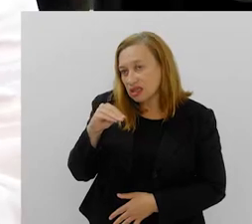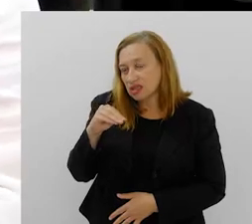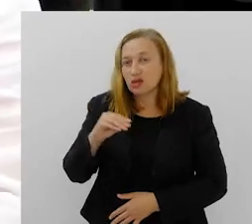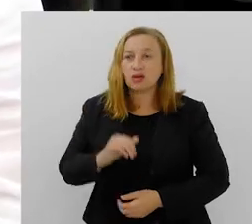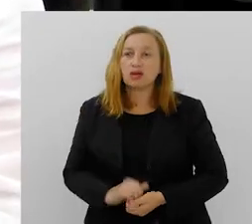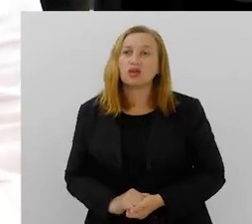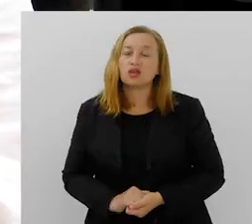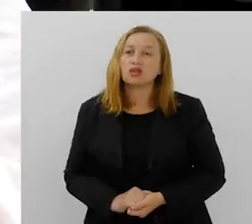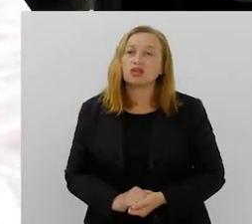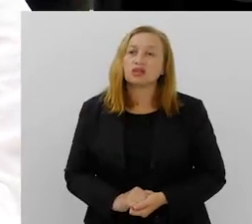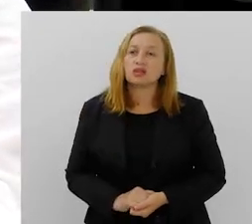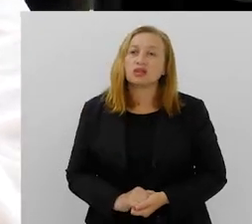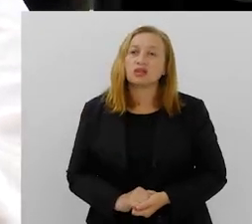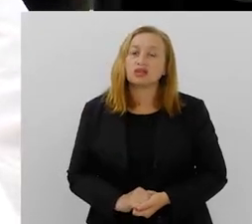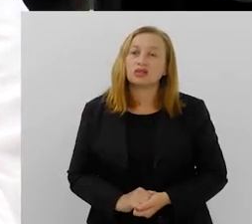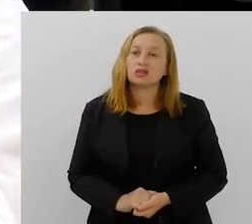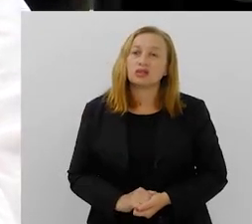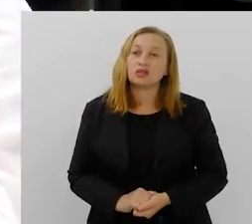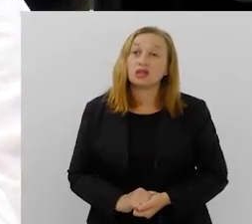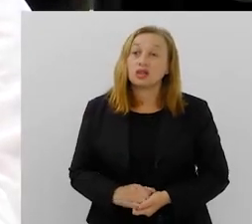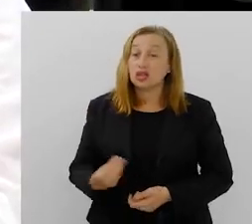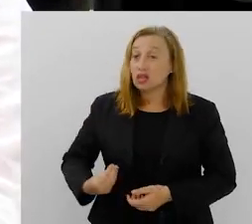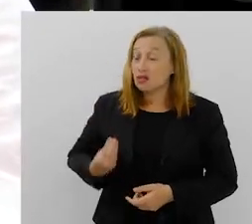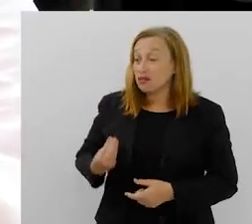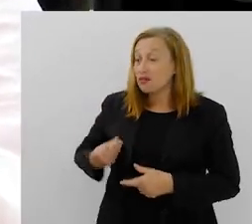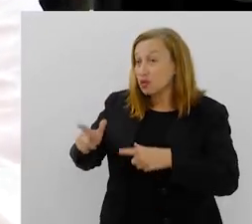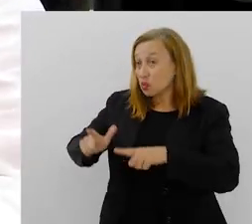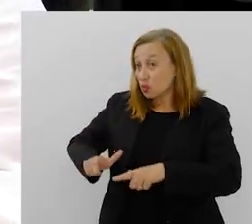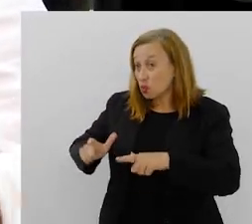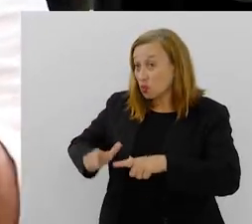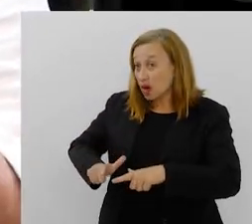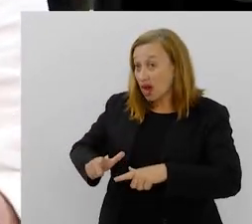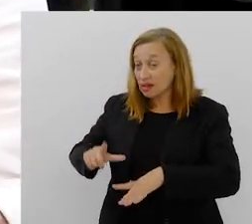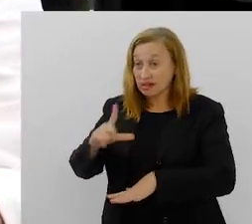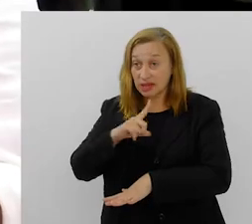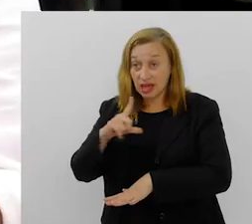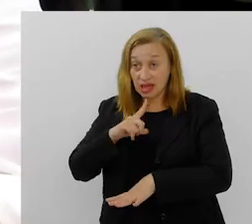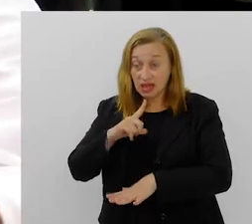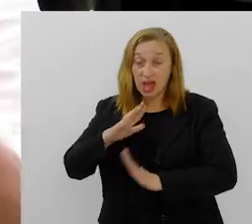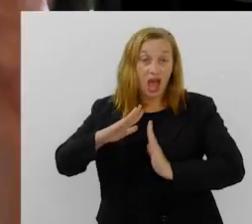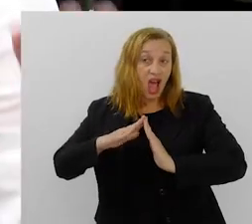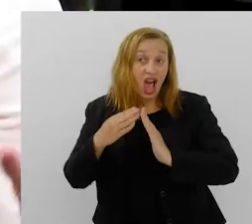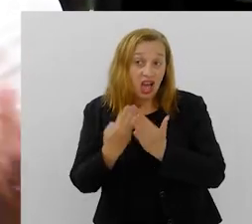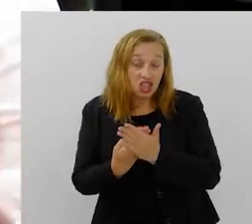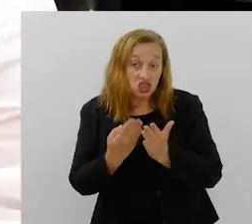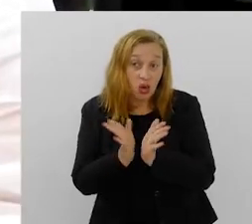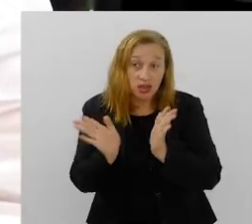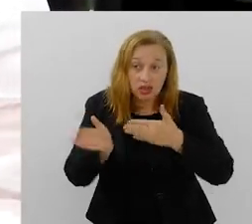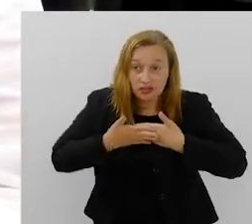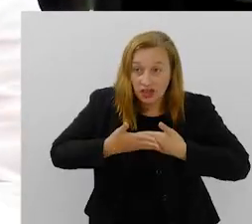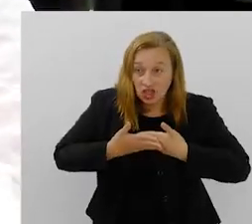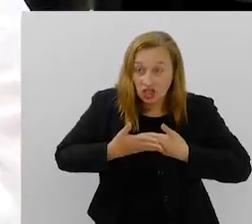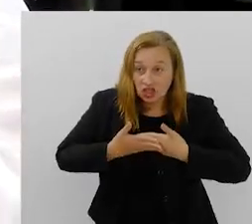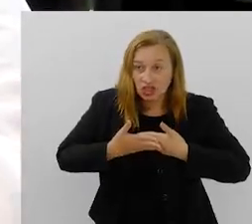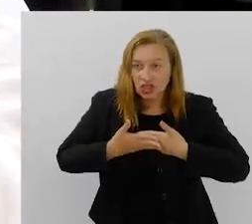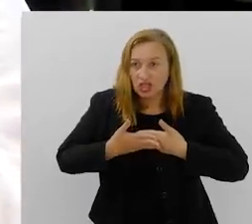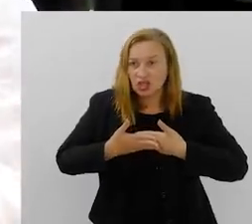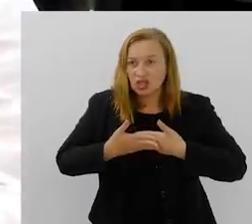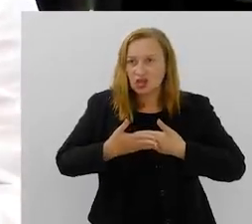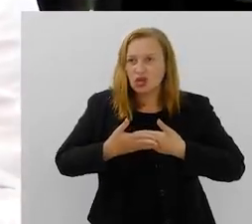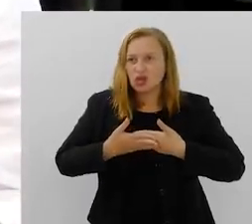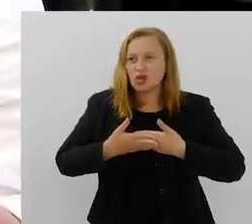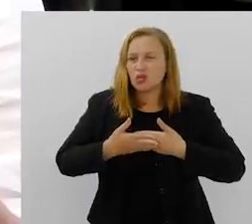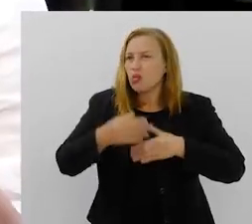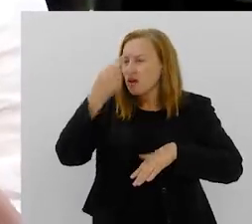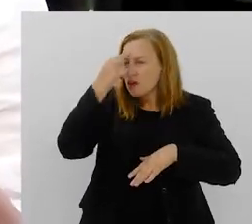para a criança e para o adolescente que está naquela situação em que ela tem. A escola se fecha. Uma